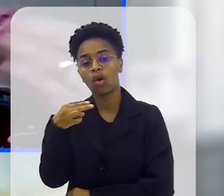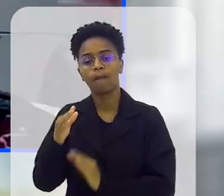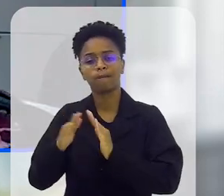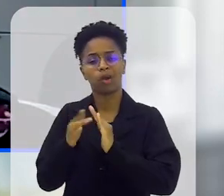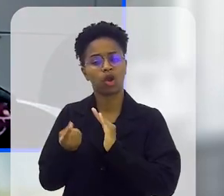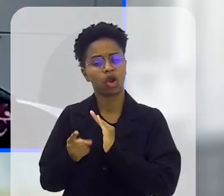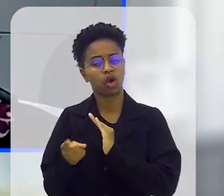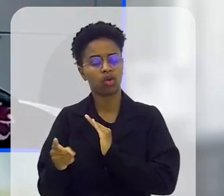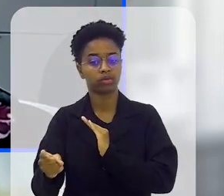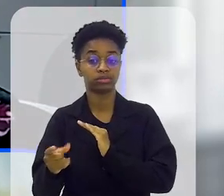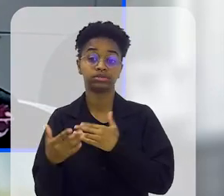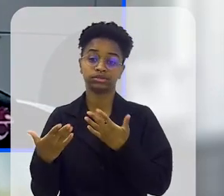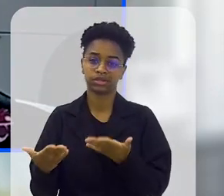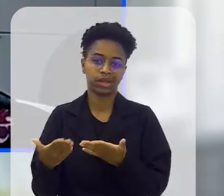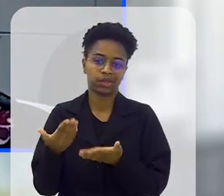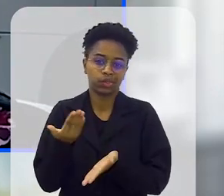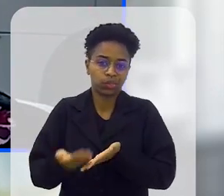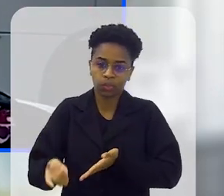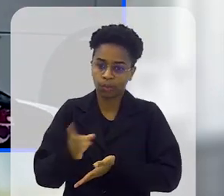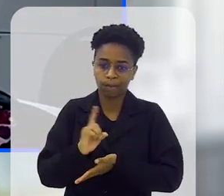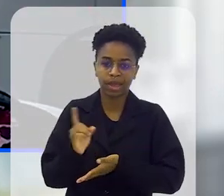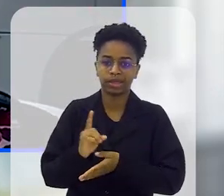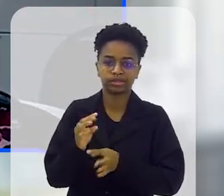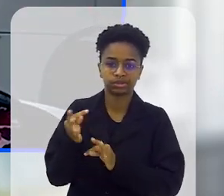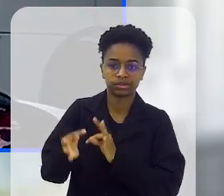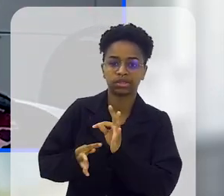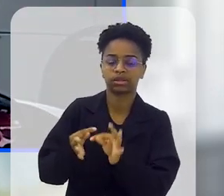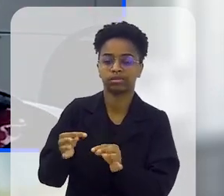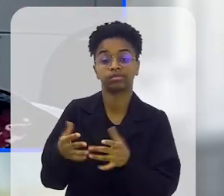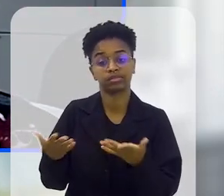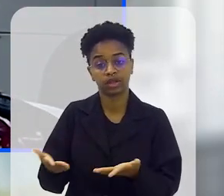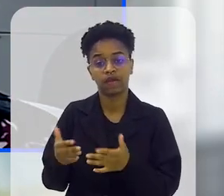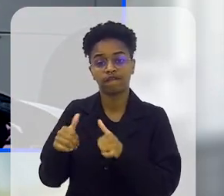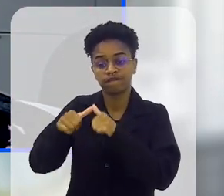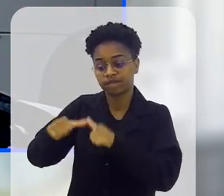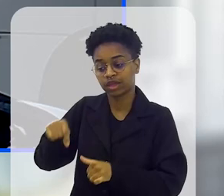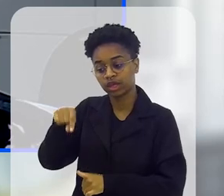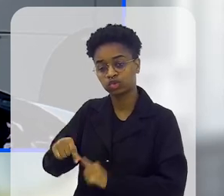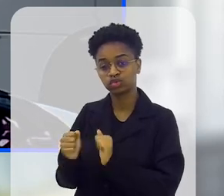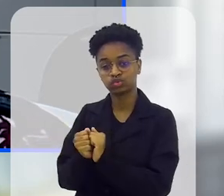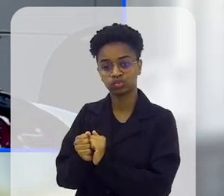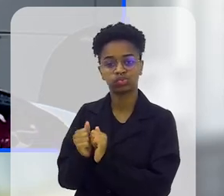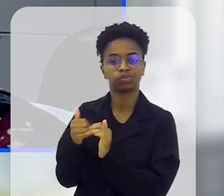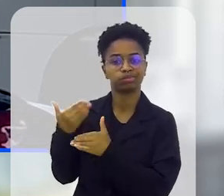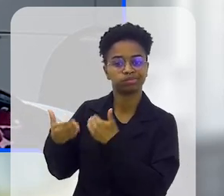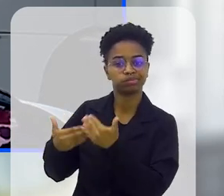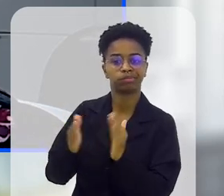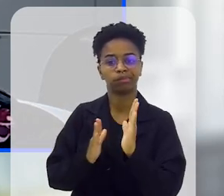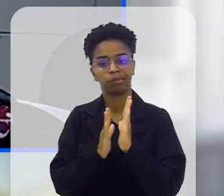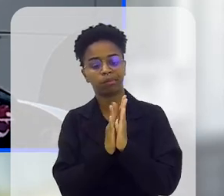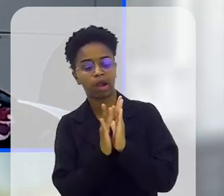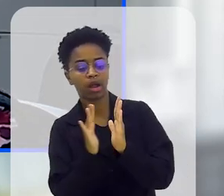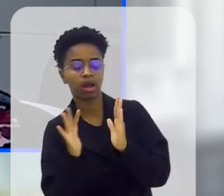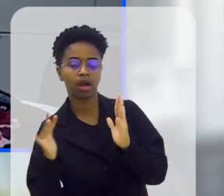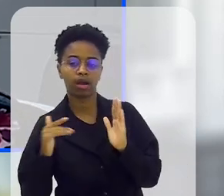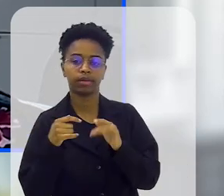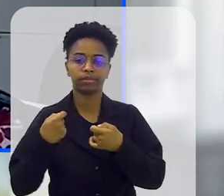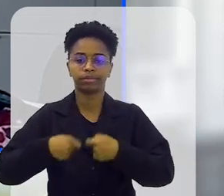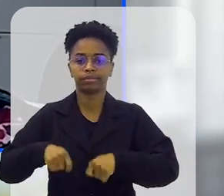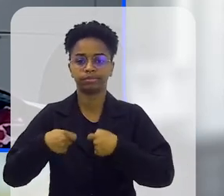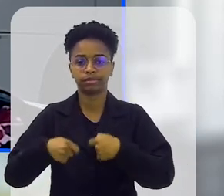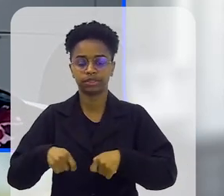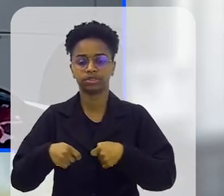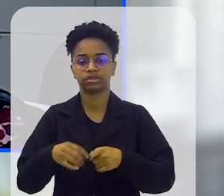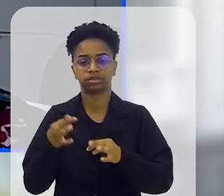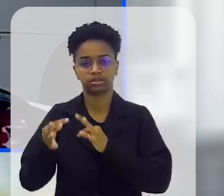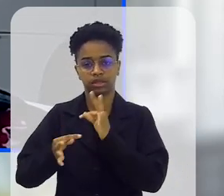que moram muito longe, para que elas não percam a continuidade, elas ficam hospedadas conosco durante toda a etapa necessária para